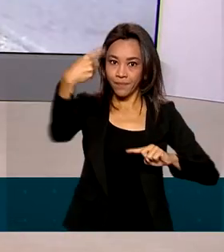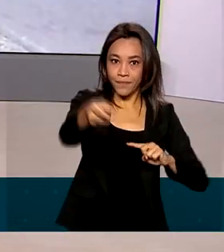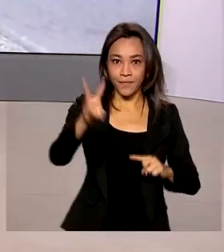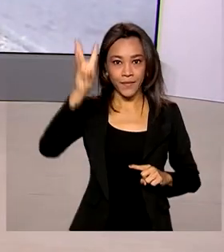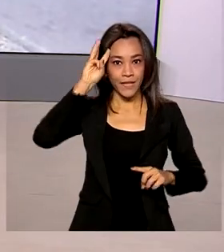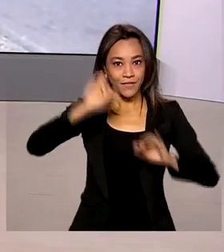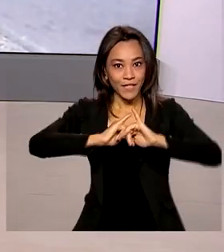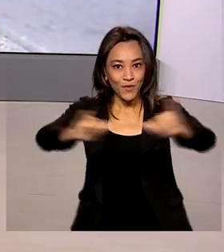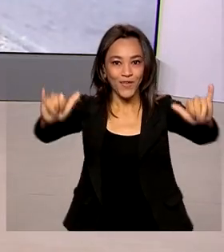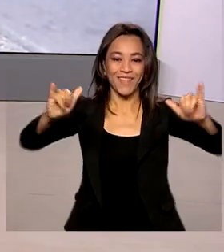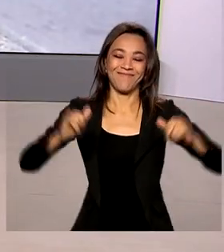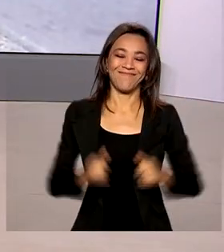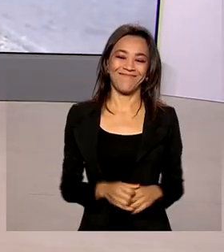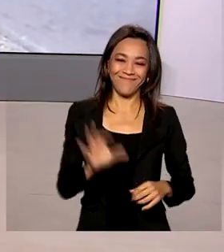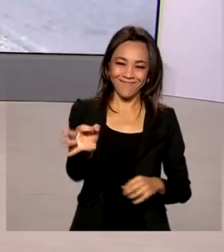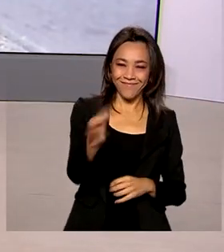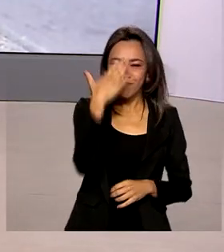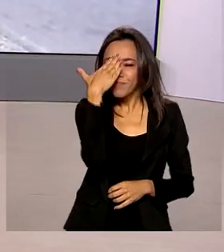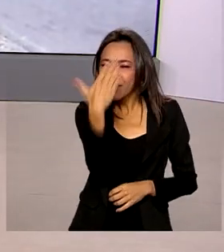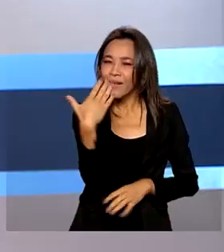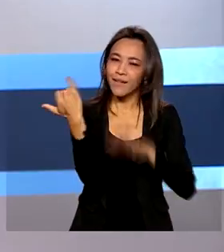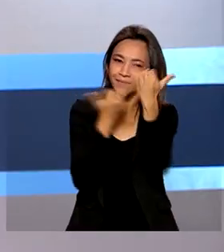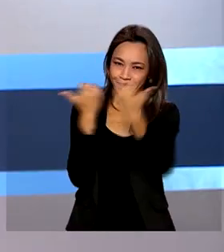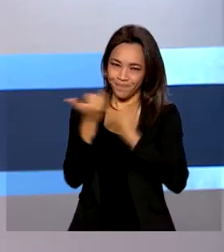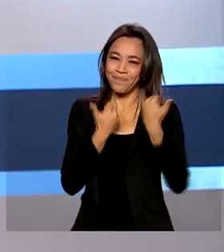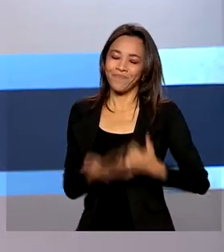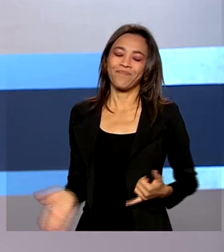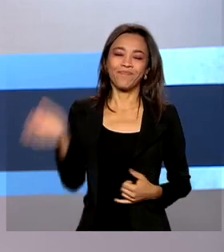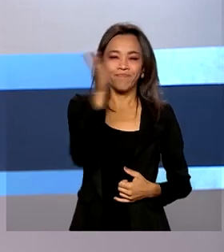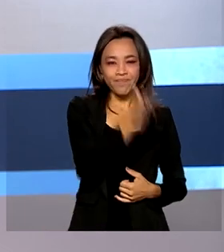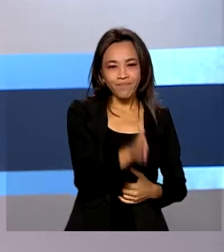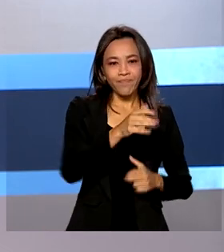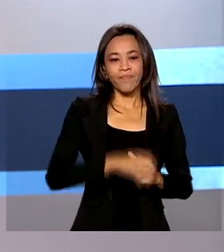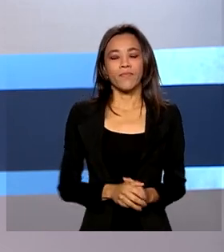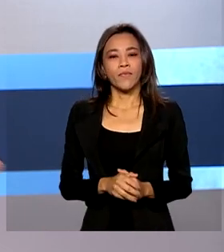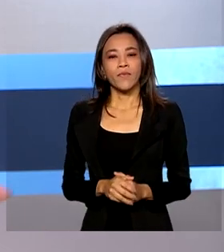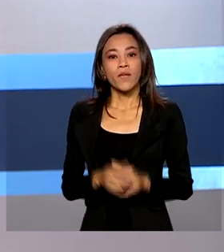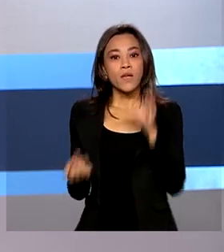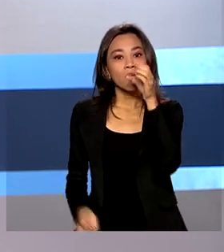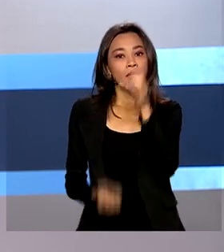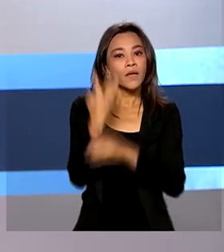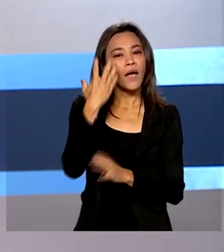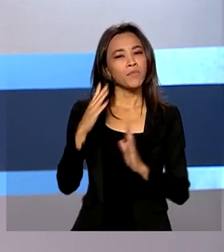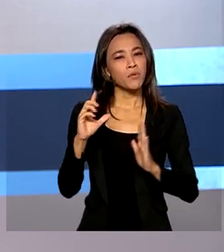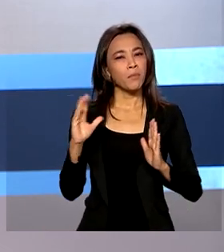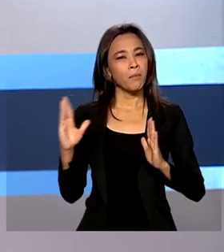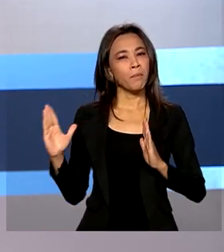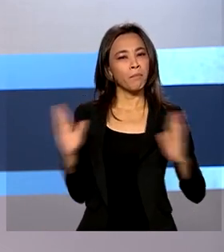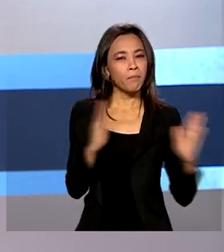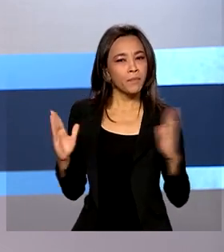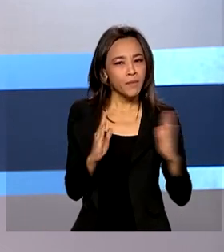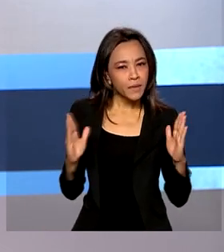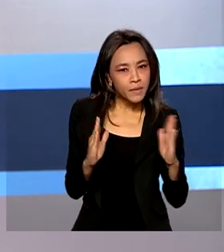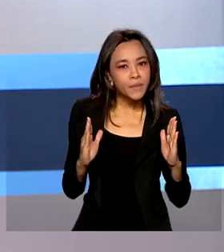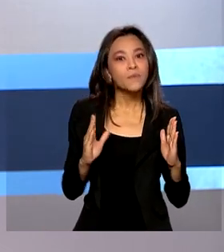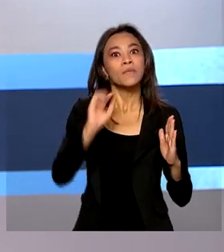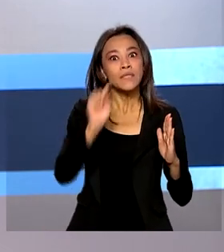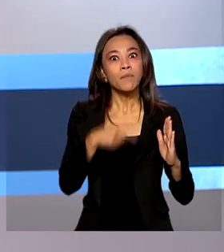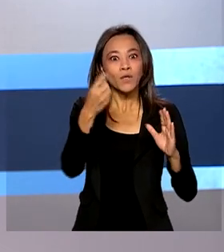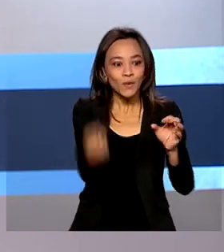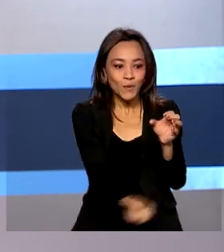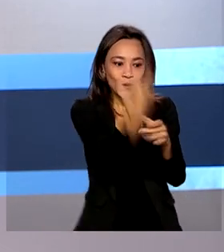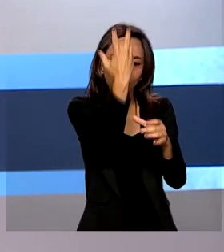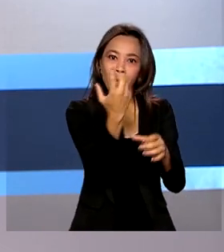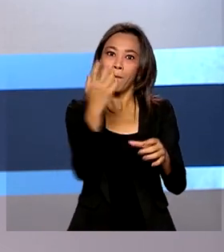Renata. Tá certo, Tiago. Obrigada pelas suas informações. Criado de forma temporária no ano passado e transformado em política